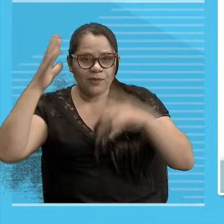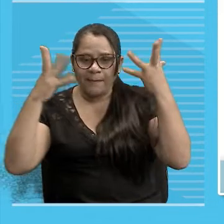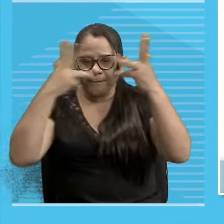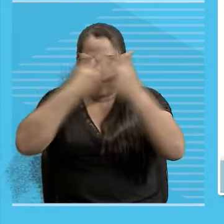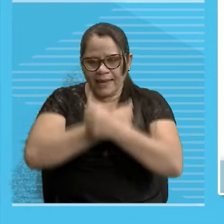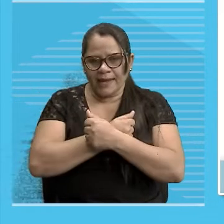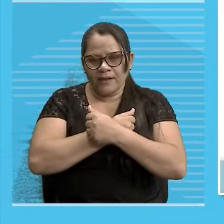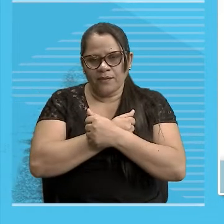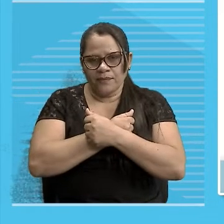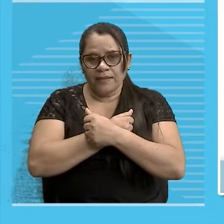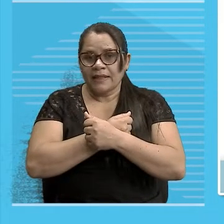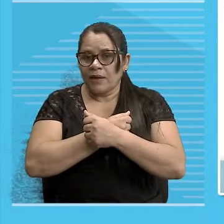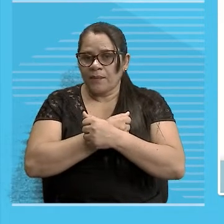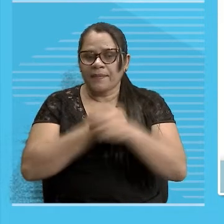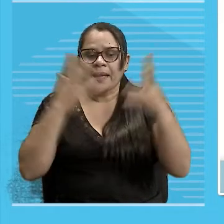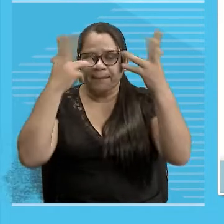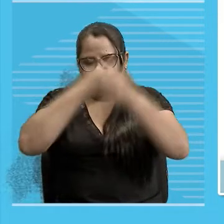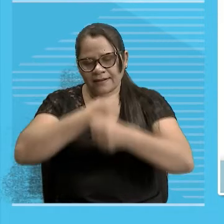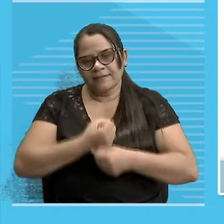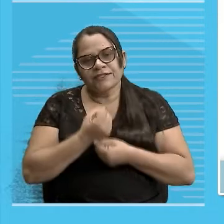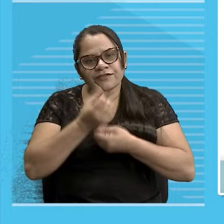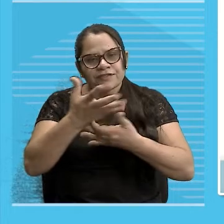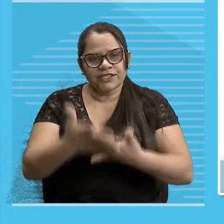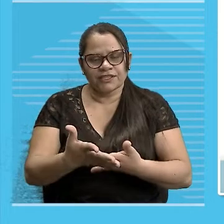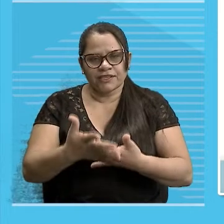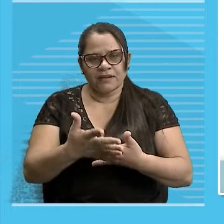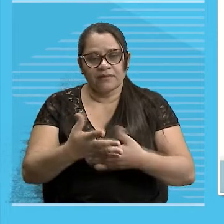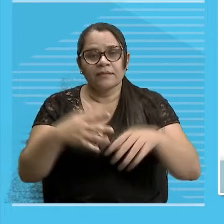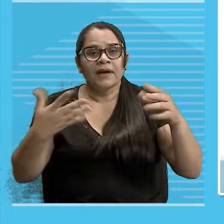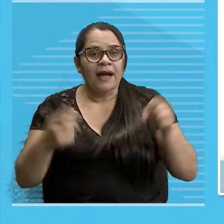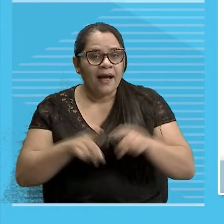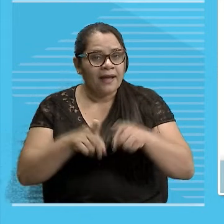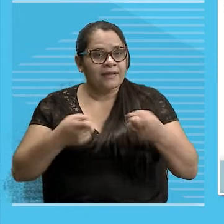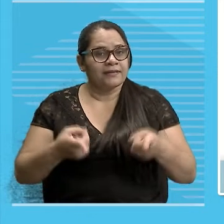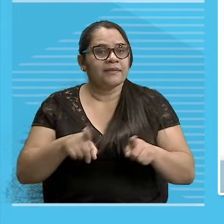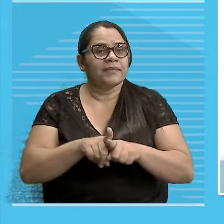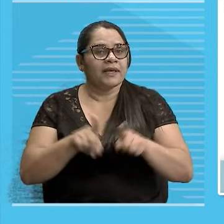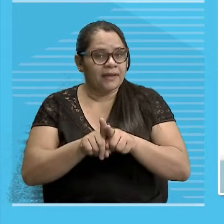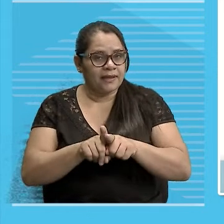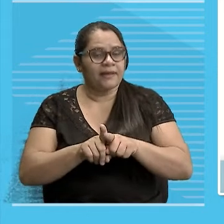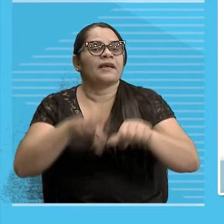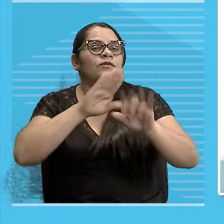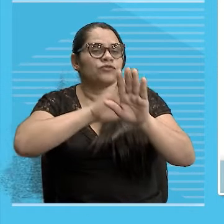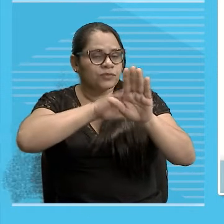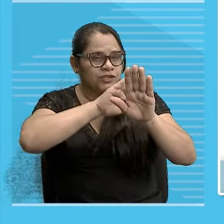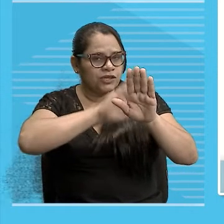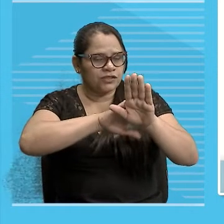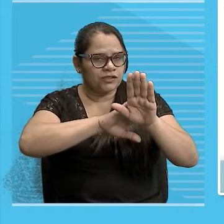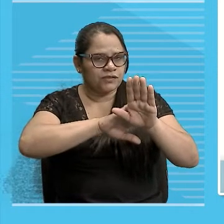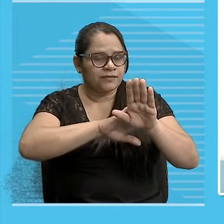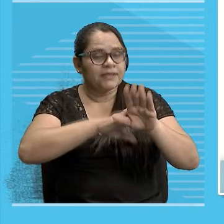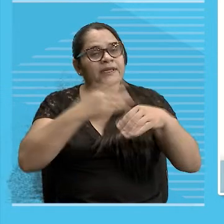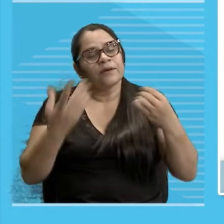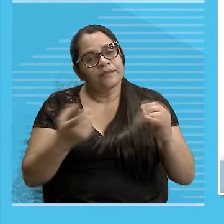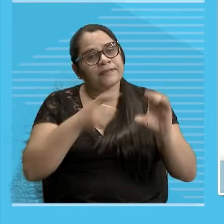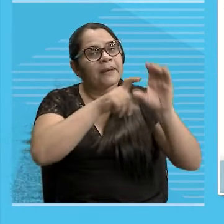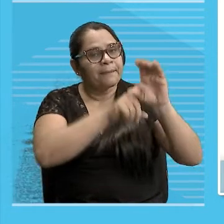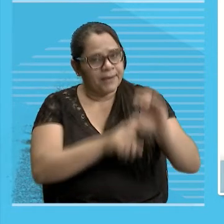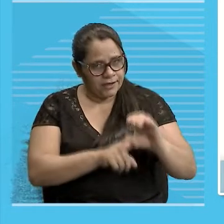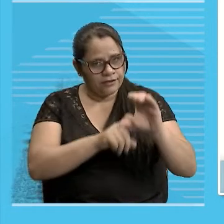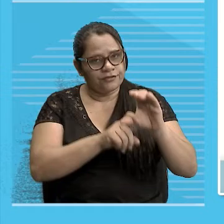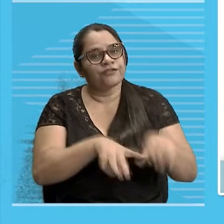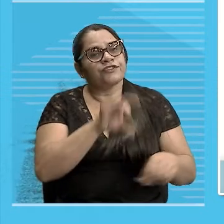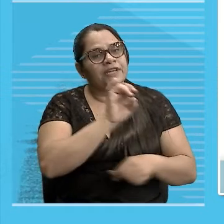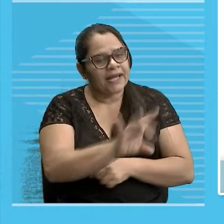A beleza manifestada E também é algo Muito subjetivo Né Isso vai variar muito De cultura pra cultura De pessoa pra